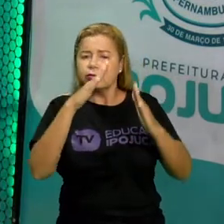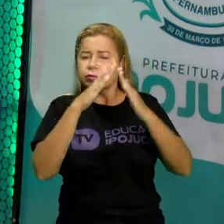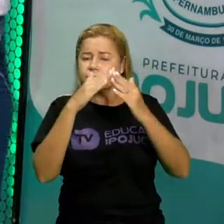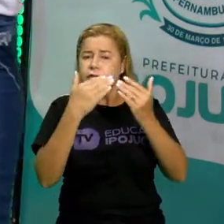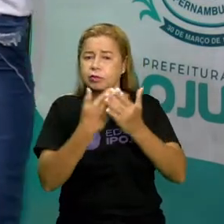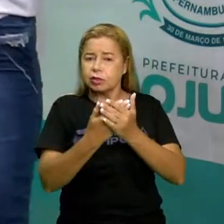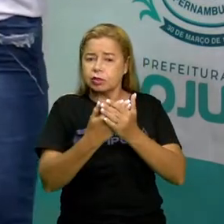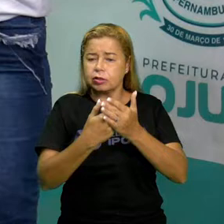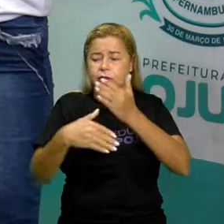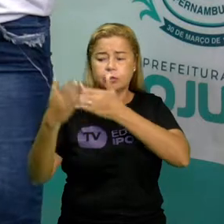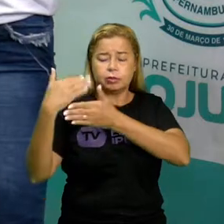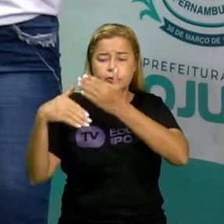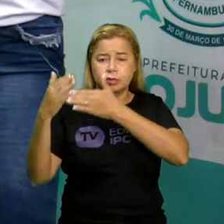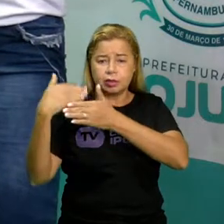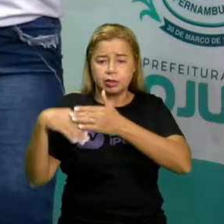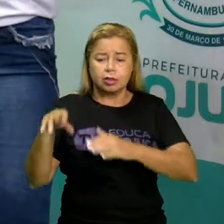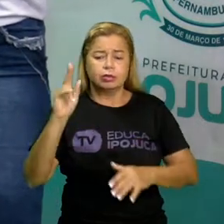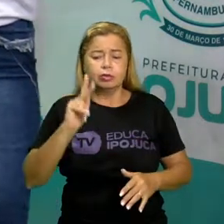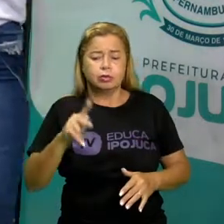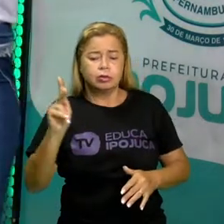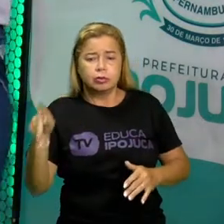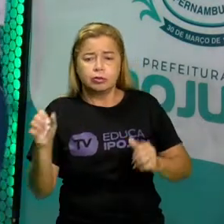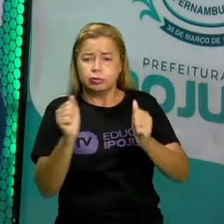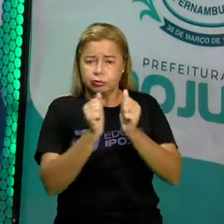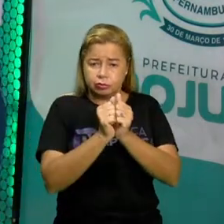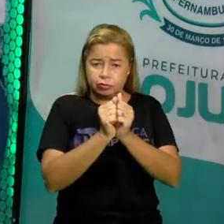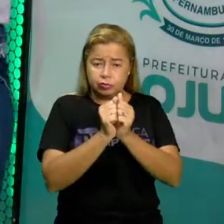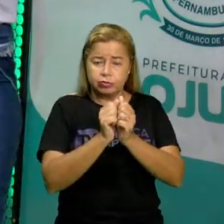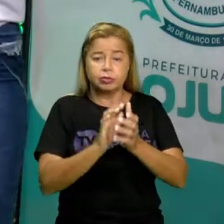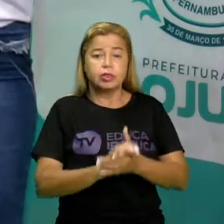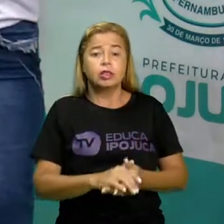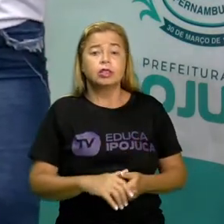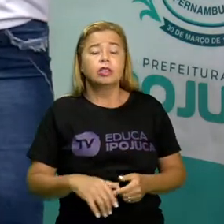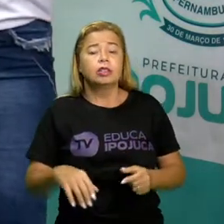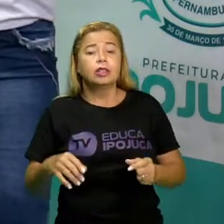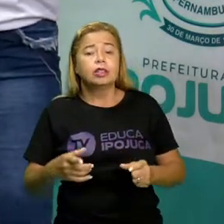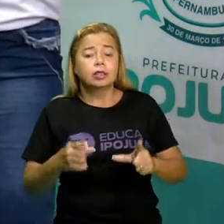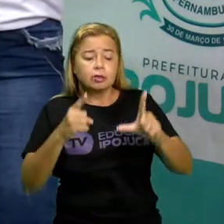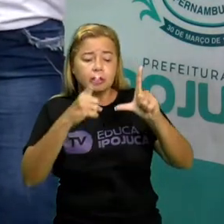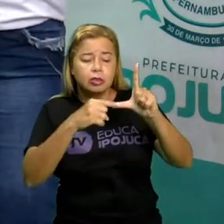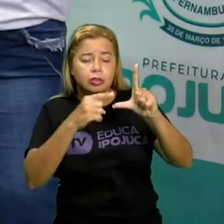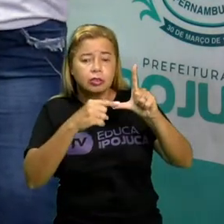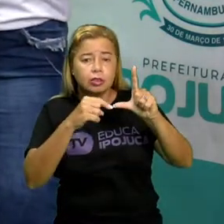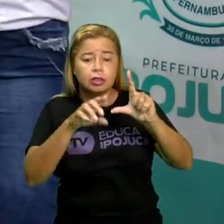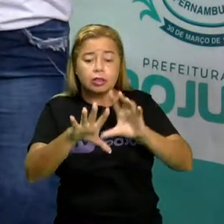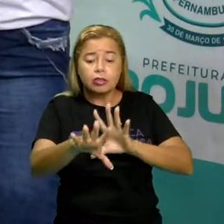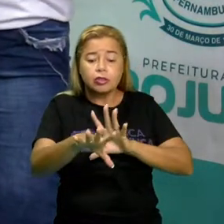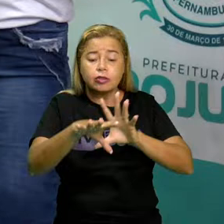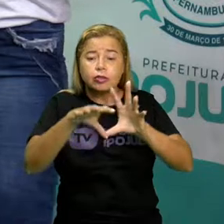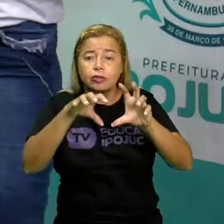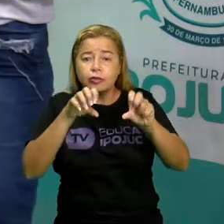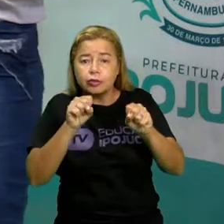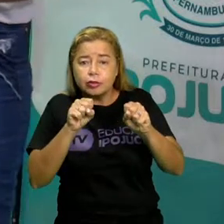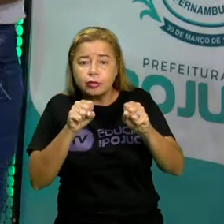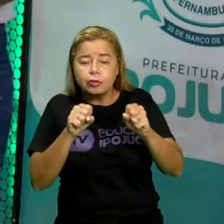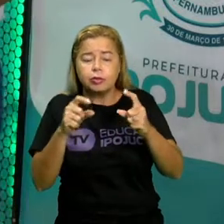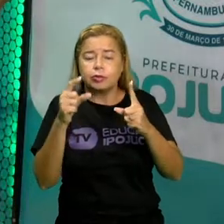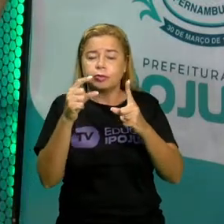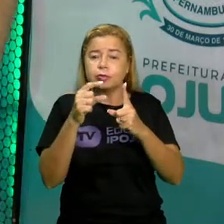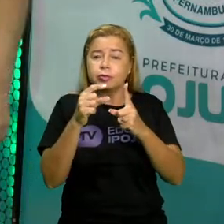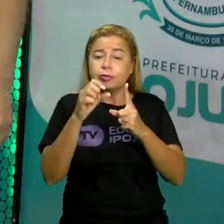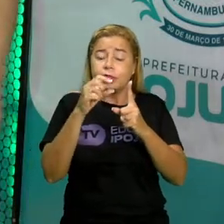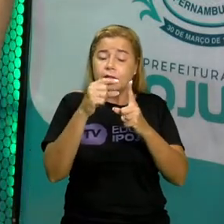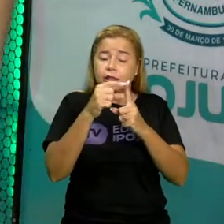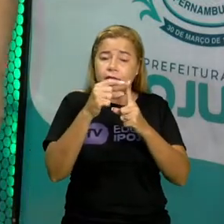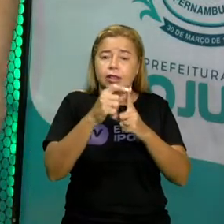aquelas letrinhas, quando nós juntamos, certo? Nós formamos um conjunto chamado de